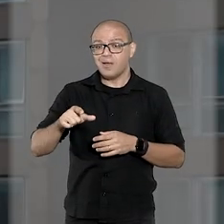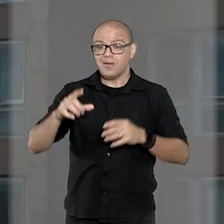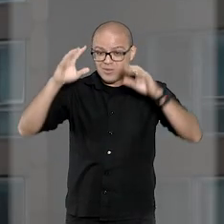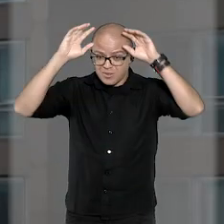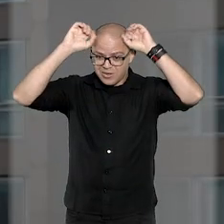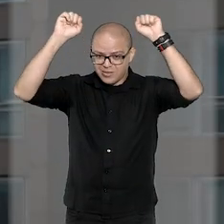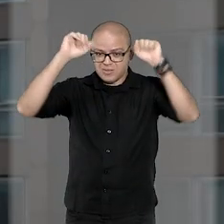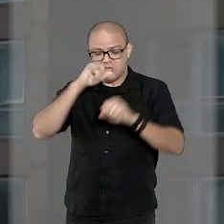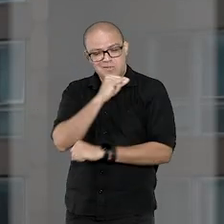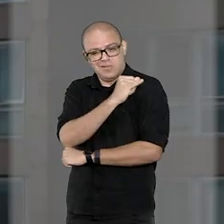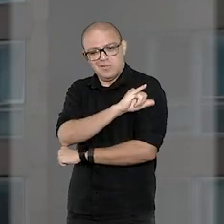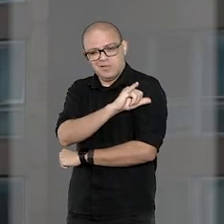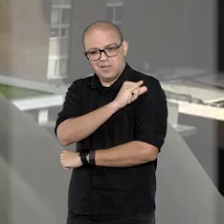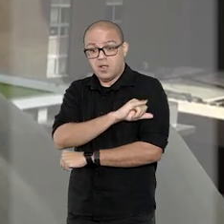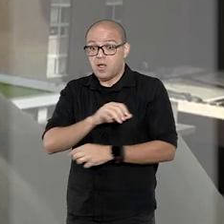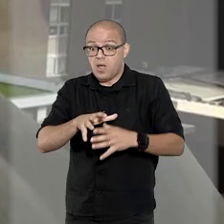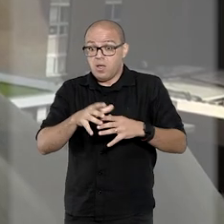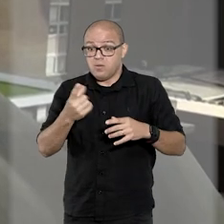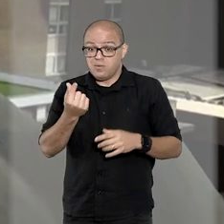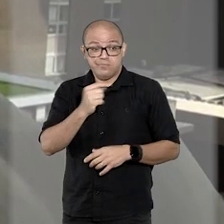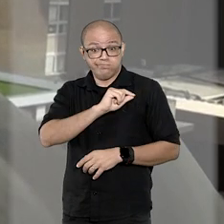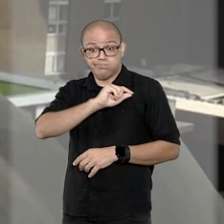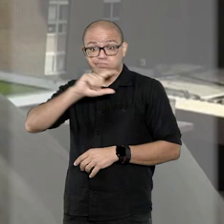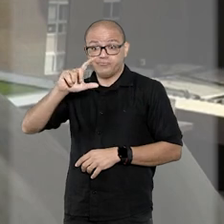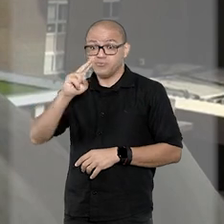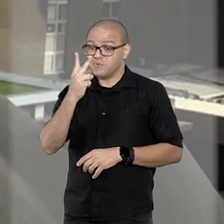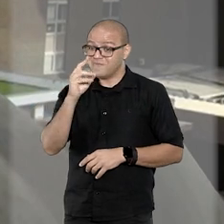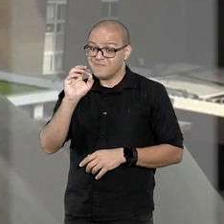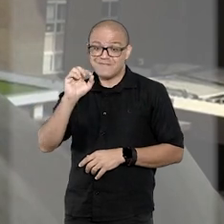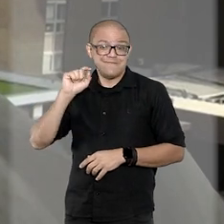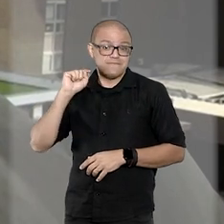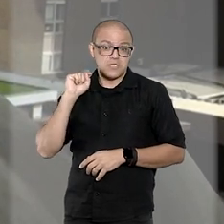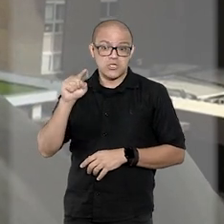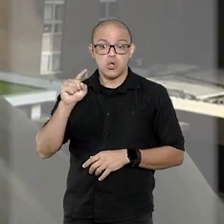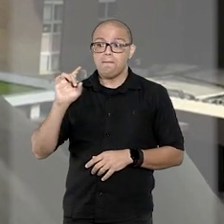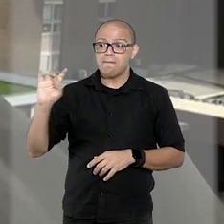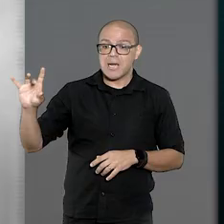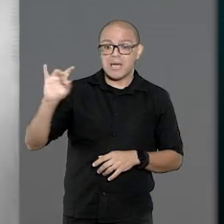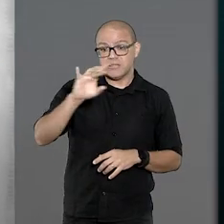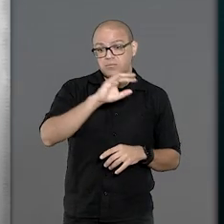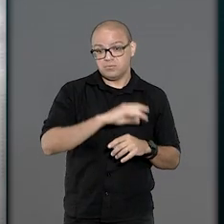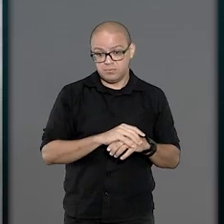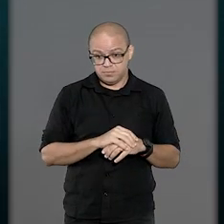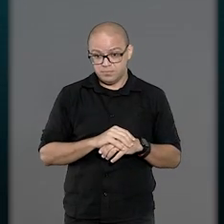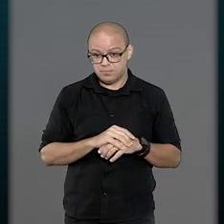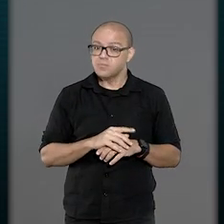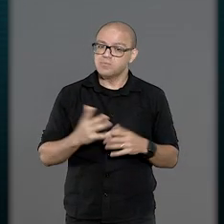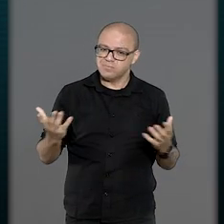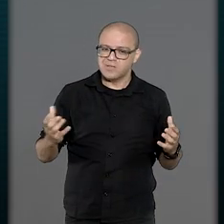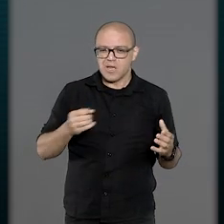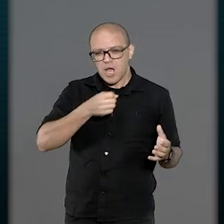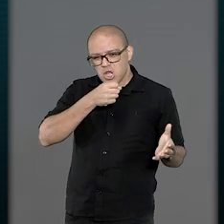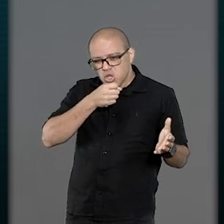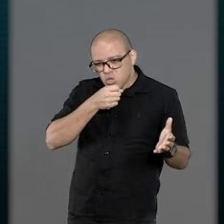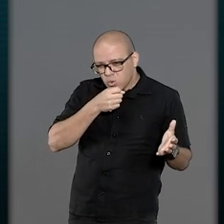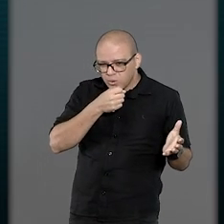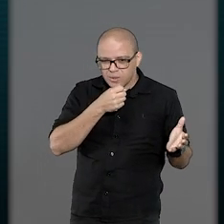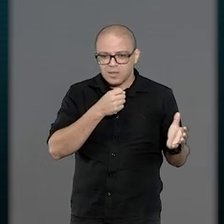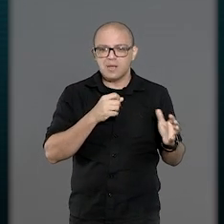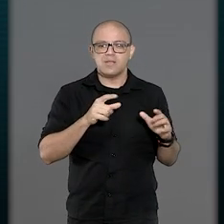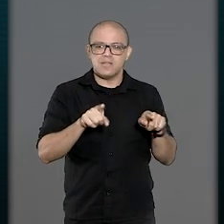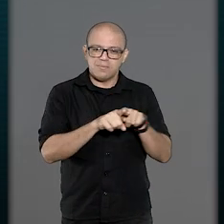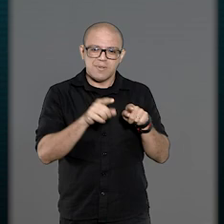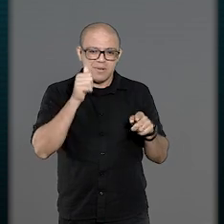Justiça do Rio de Janeiro aumentou o valor para R$ 20 mil para cada ofendido. O cantor Chico Buarque é a atriz